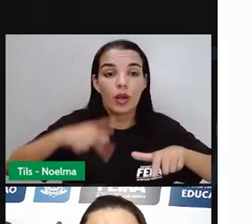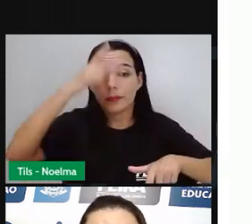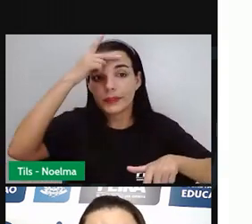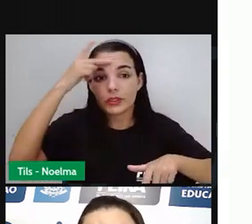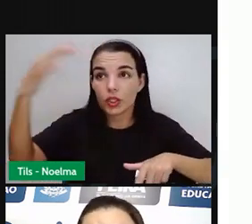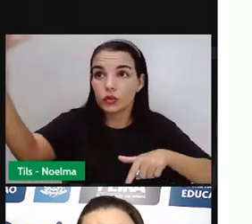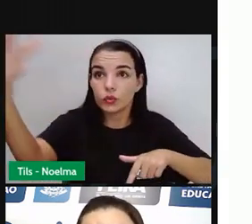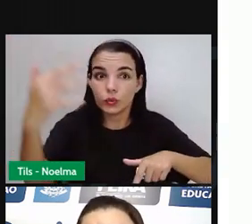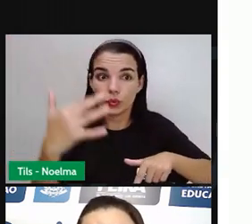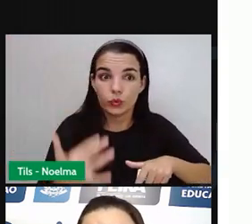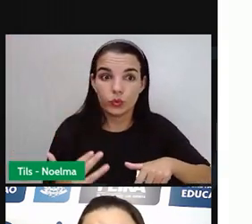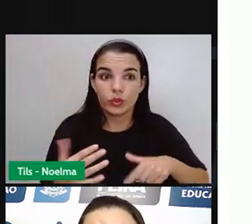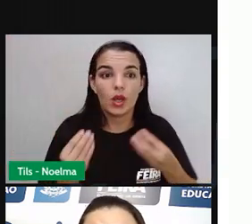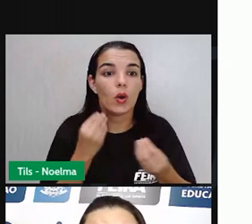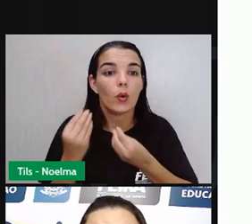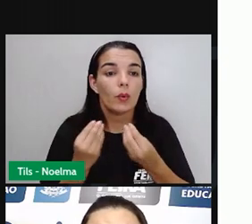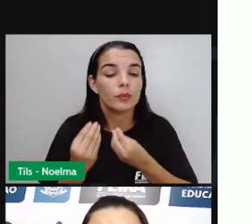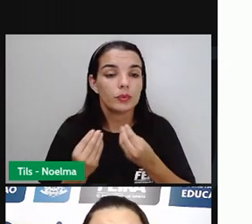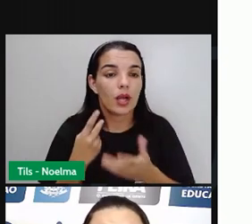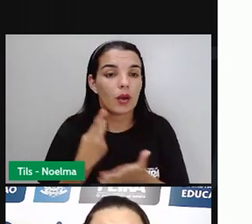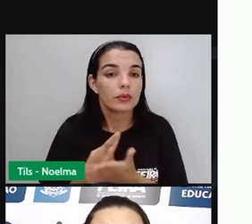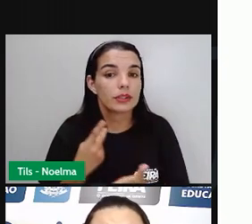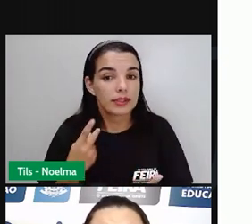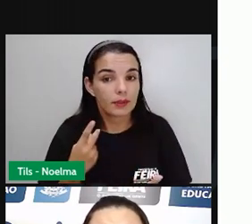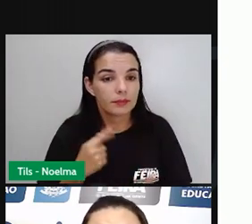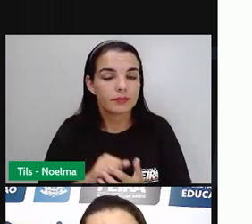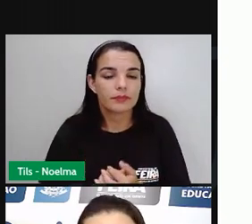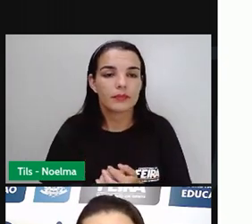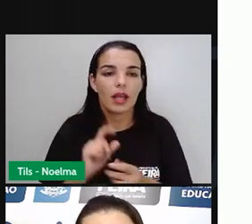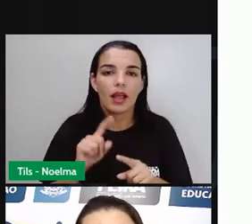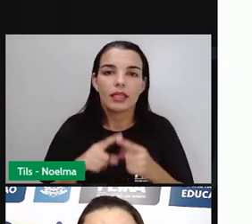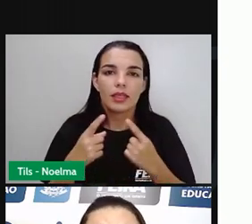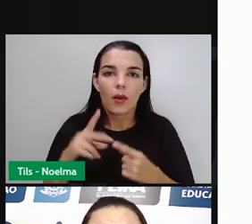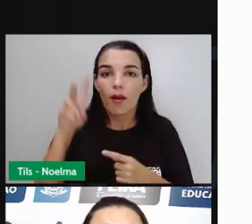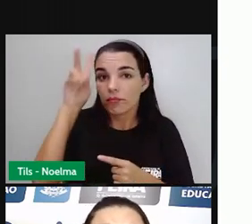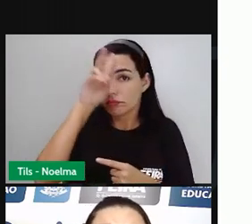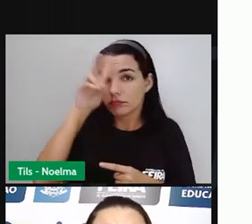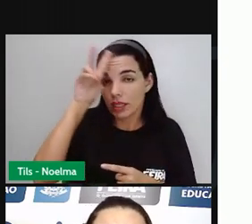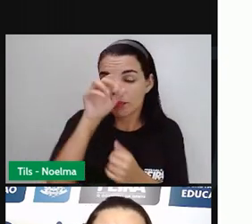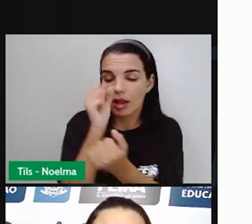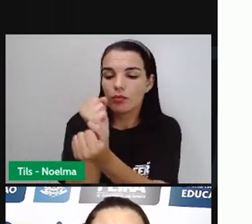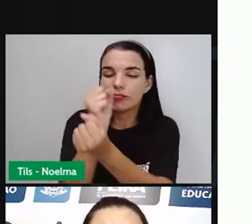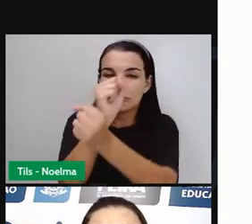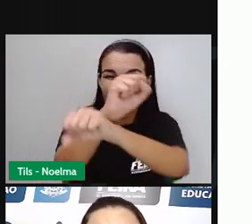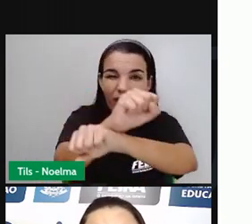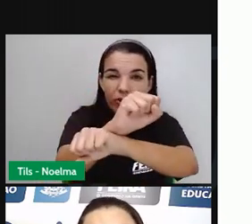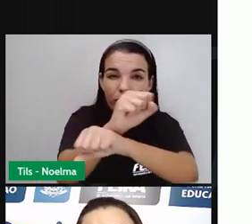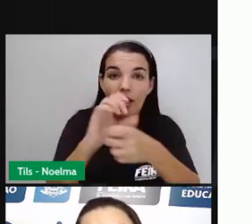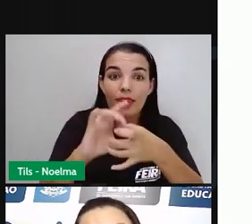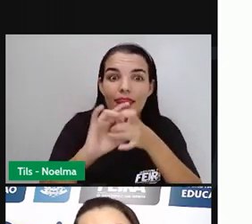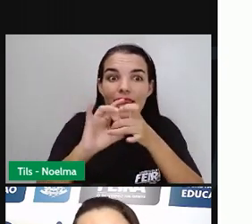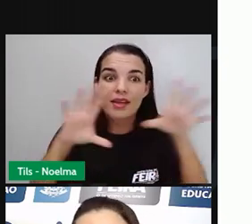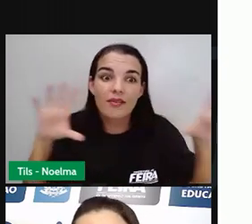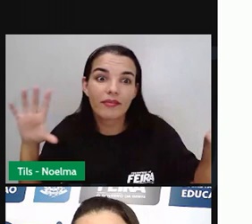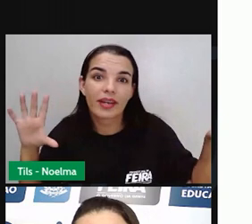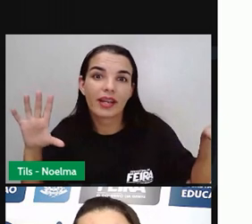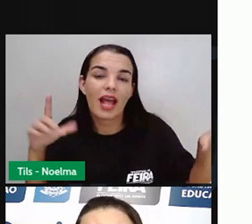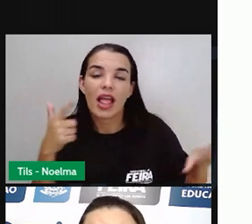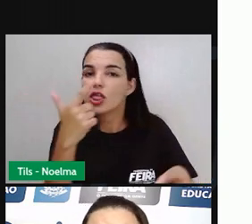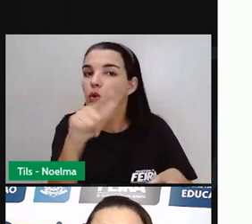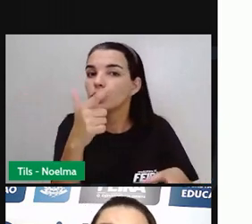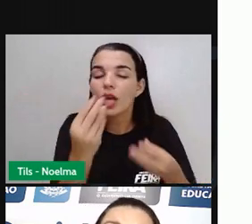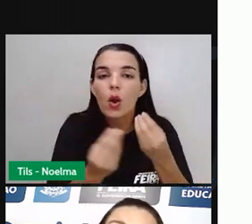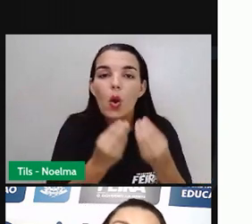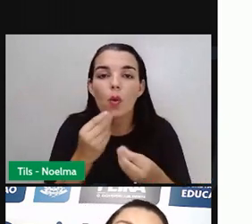mudanças ocorridas foi quando os negros foram escravos, né? Eles foram libertos. Então, precisava-se de mão de obra.